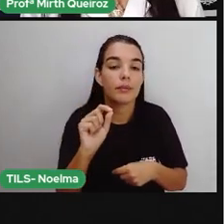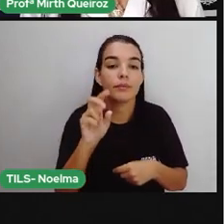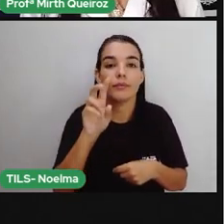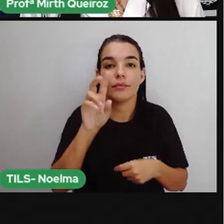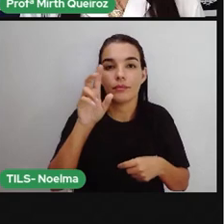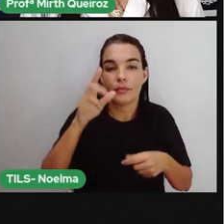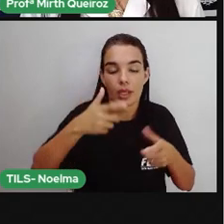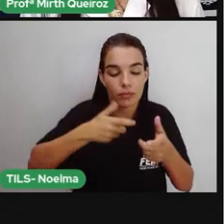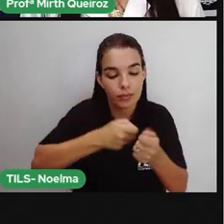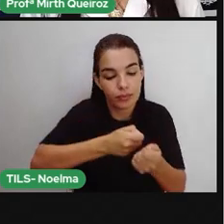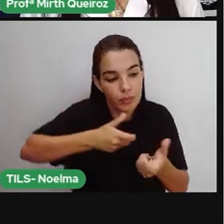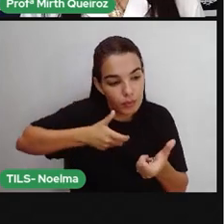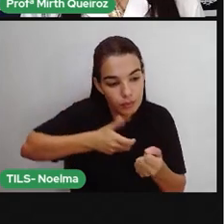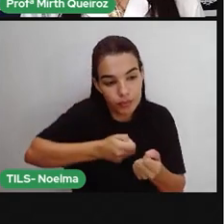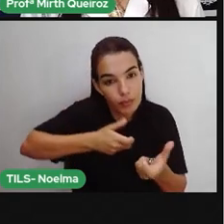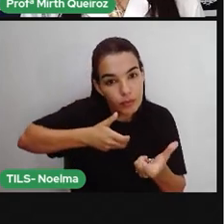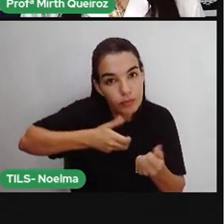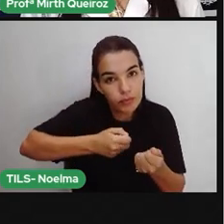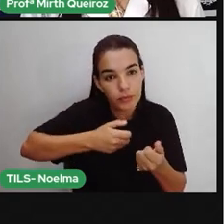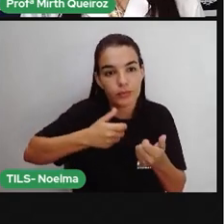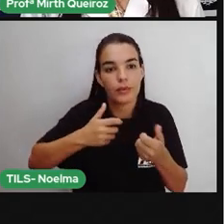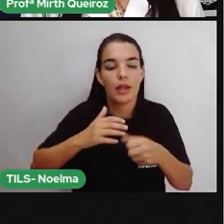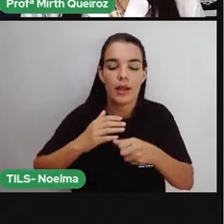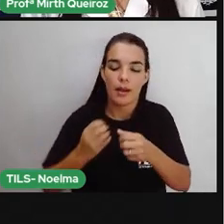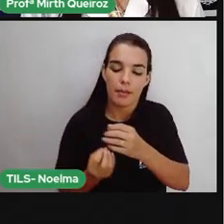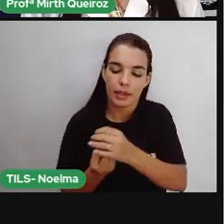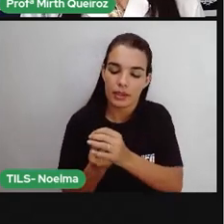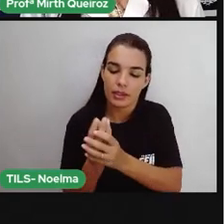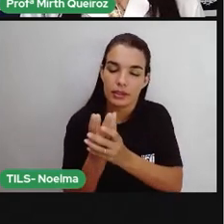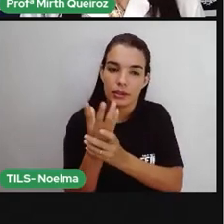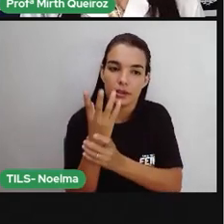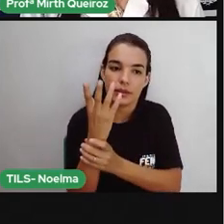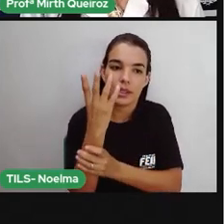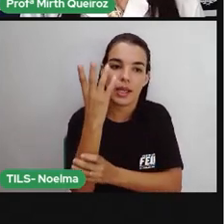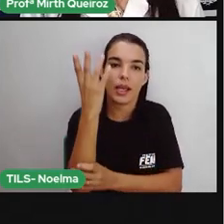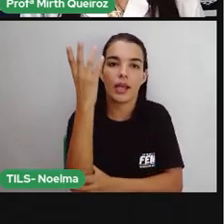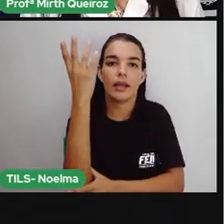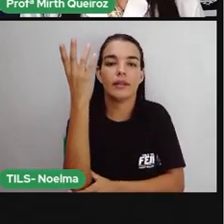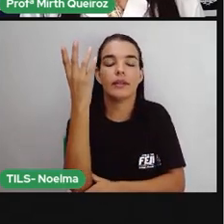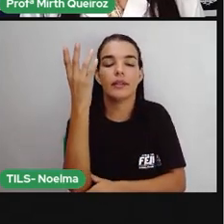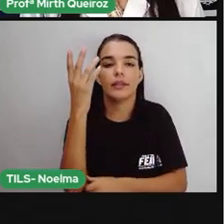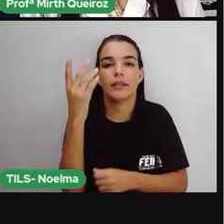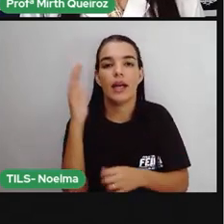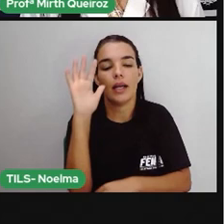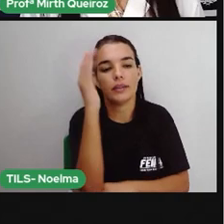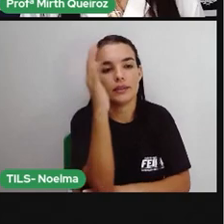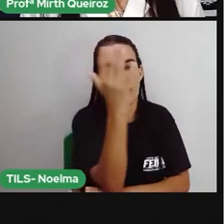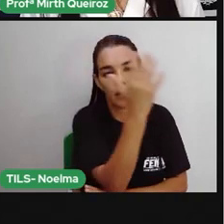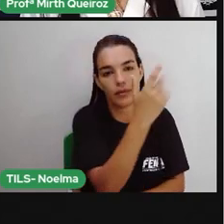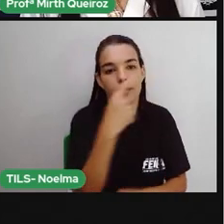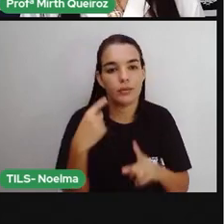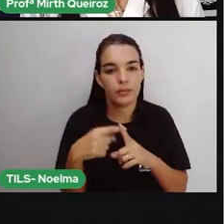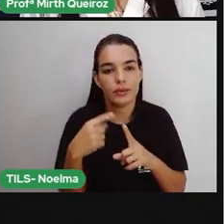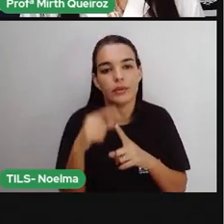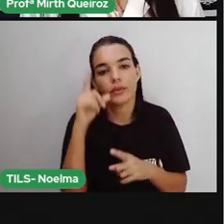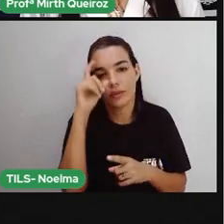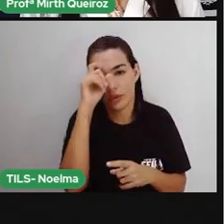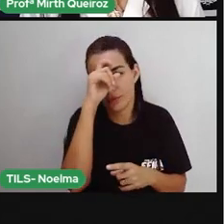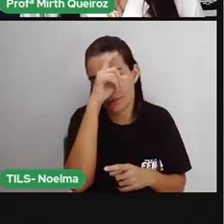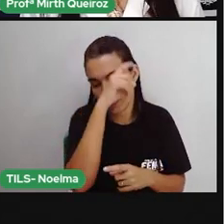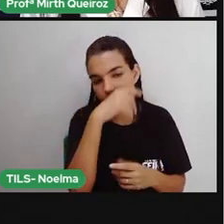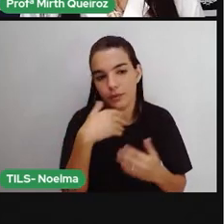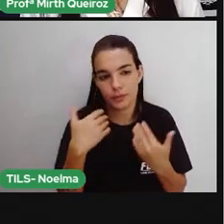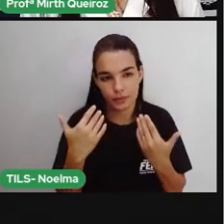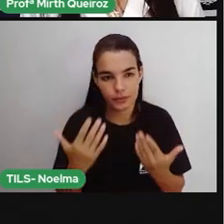Os materiais orgânicos demoram de se decompor, sendo aí também difícil desse solo